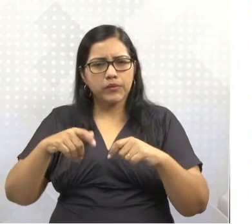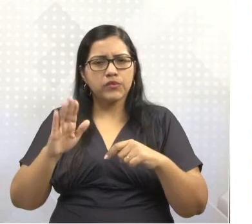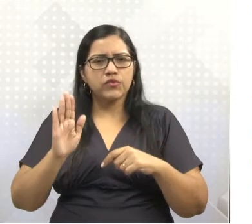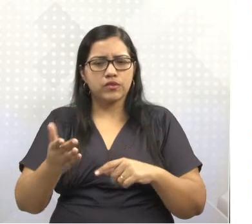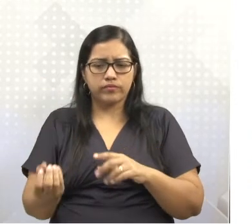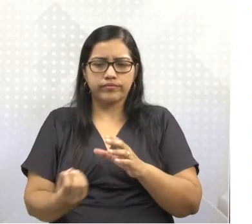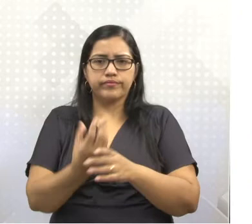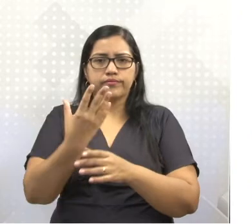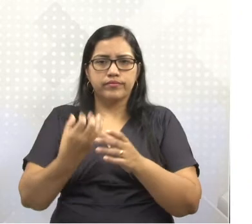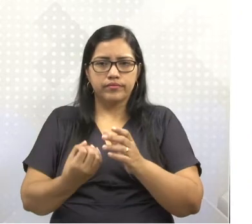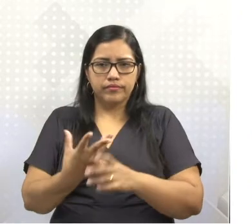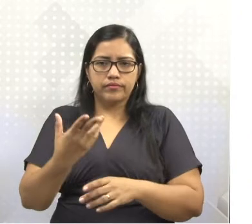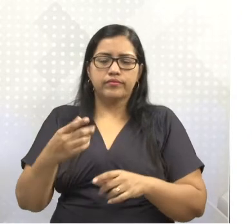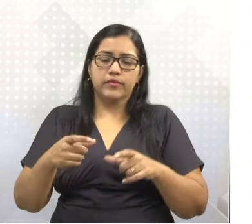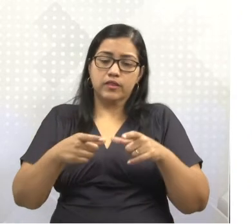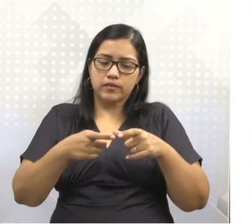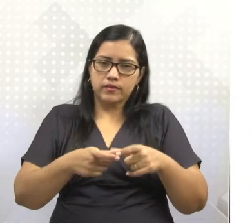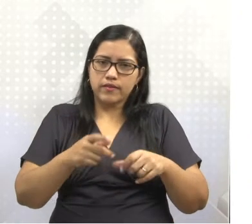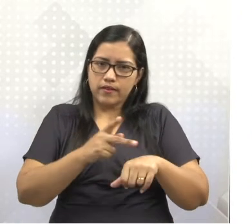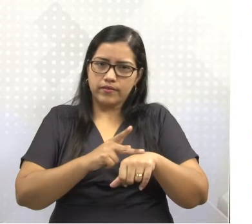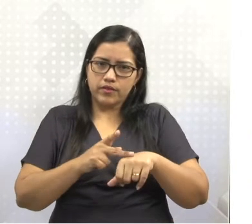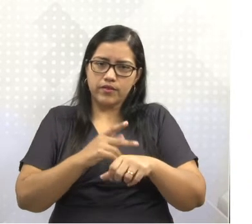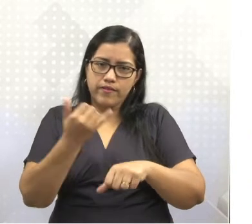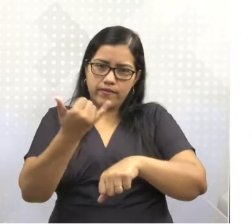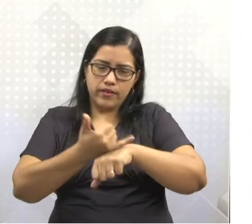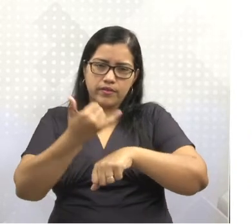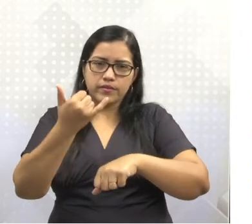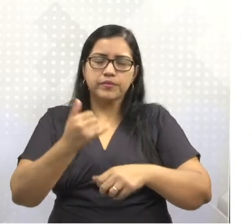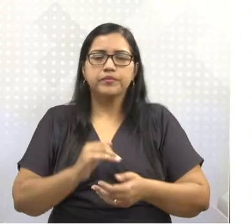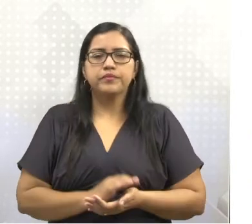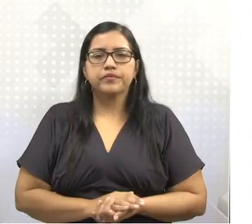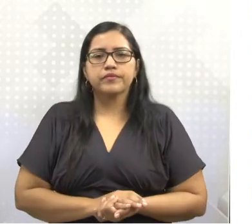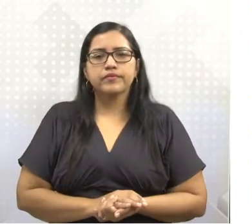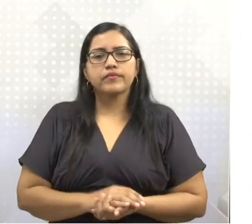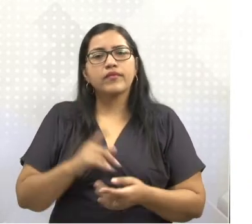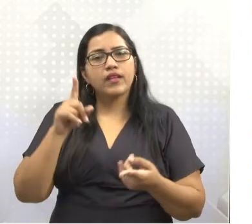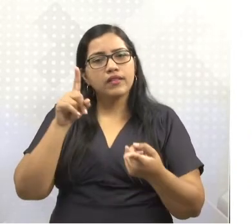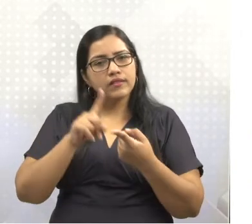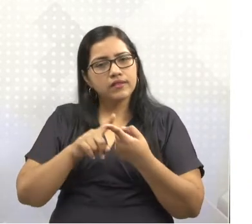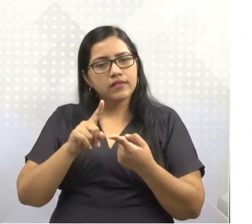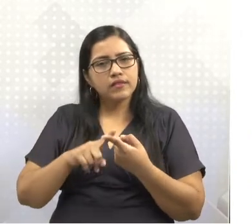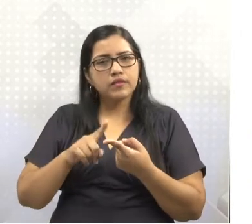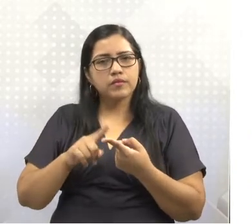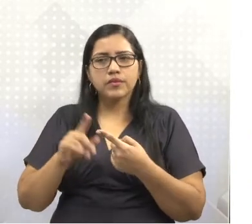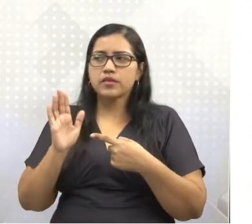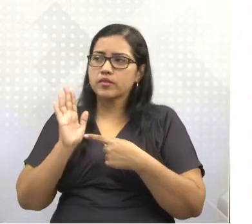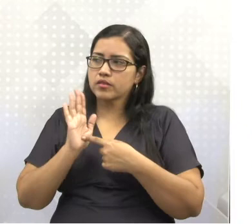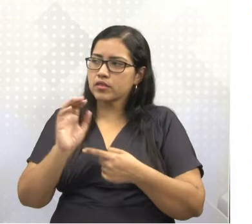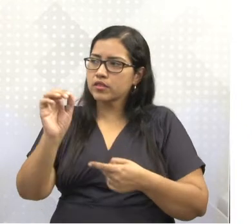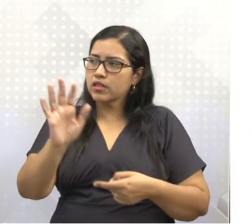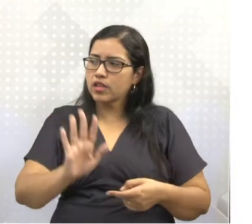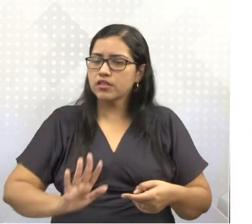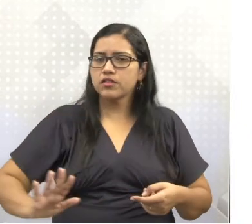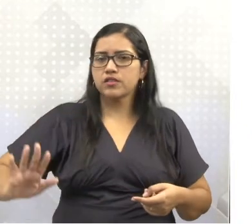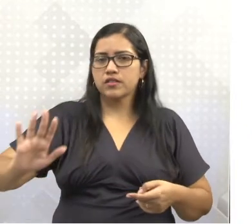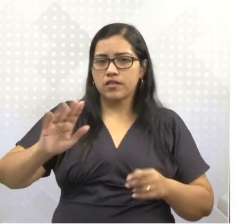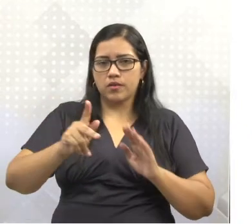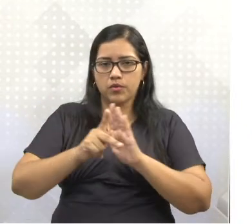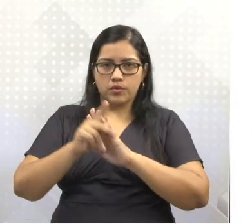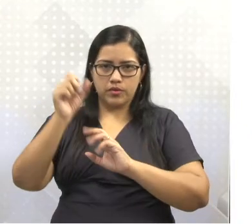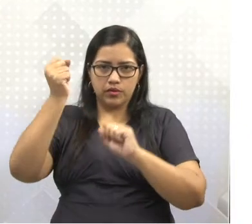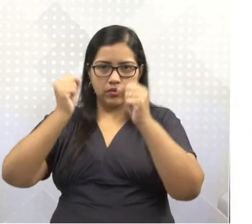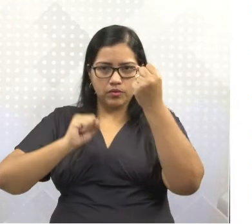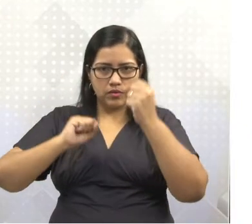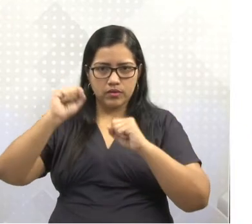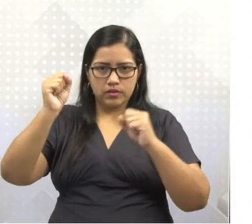justamente devido a essas minas de carvão e ferro. Podemos ver também, justamente, as regiões industriais. Vemos as